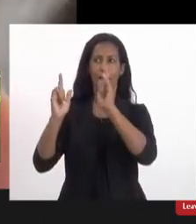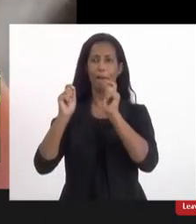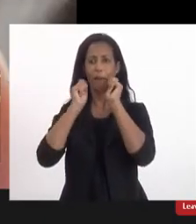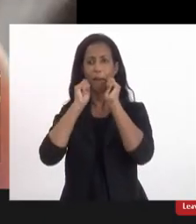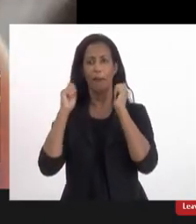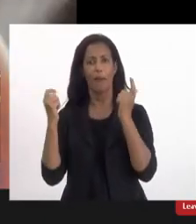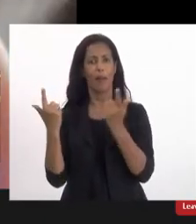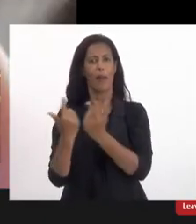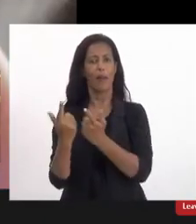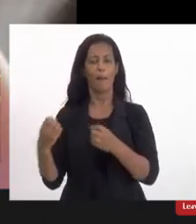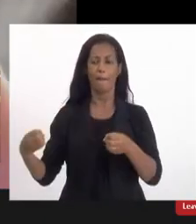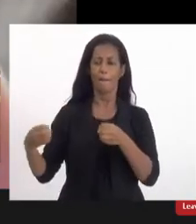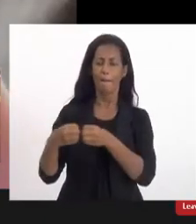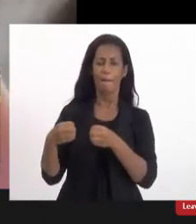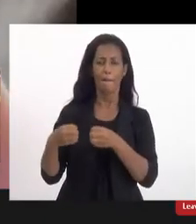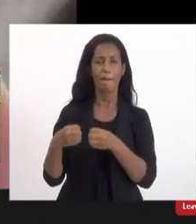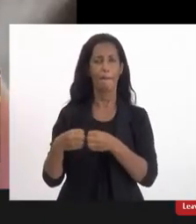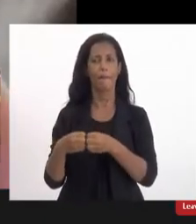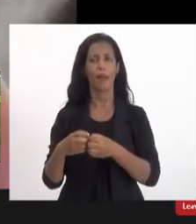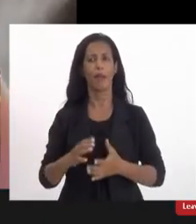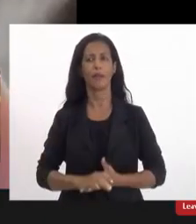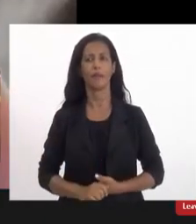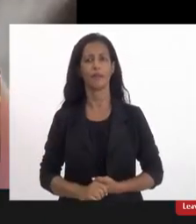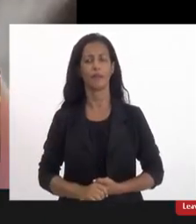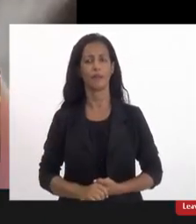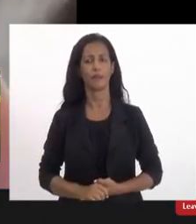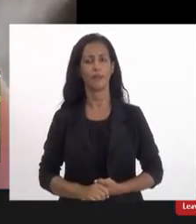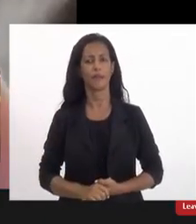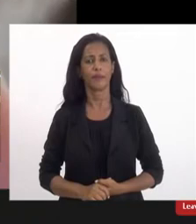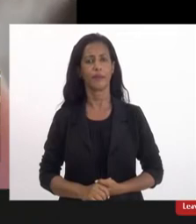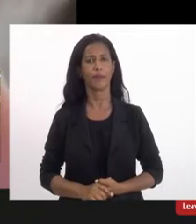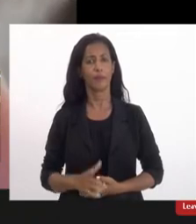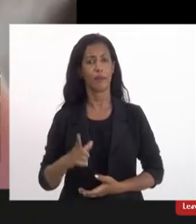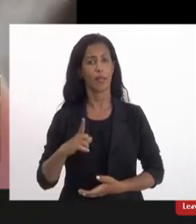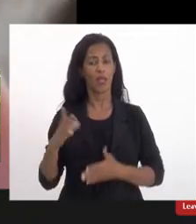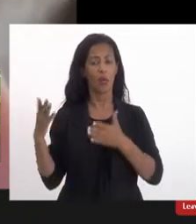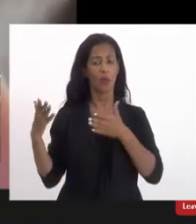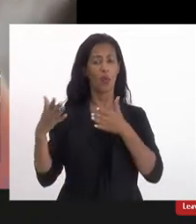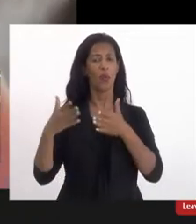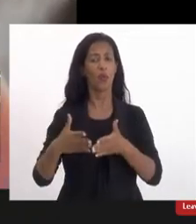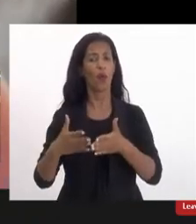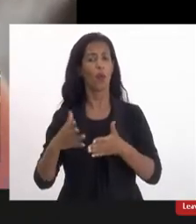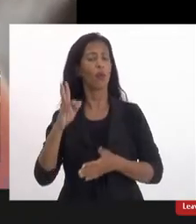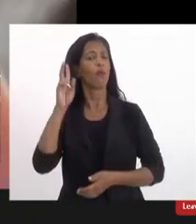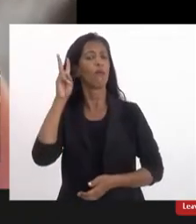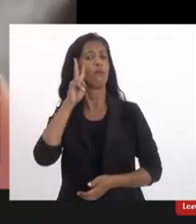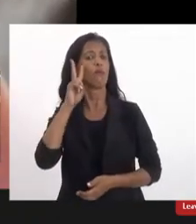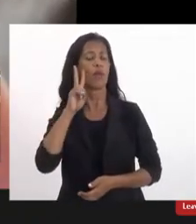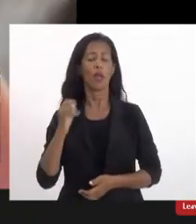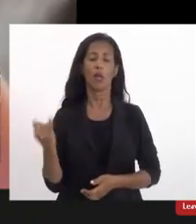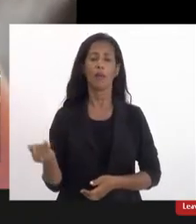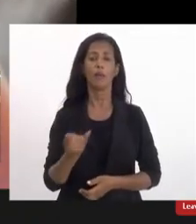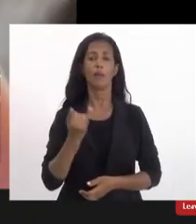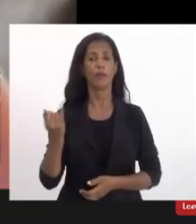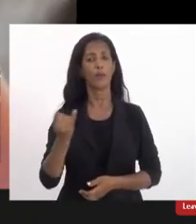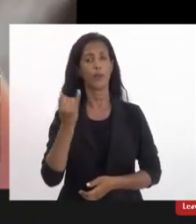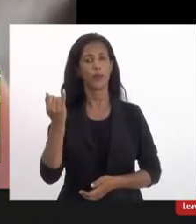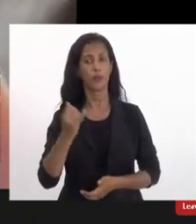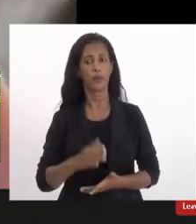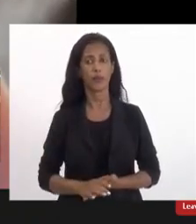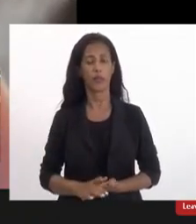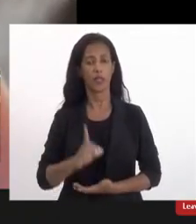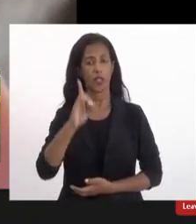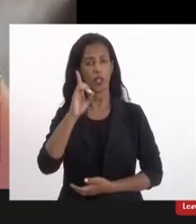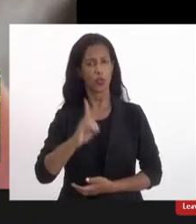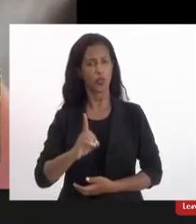bem próximo mesmo, de uma quadra e meia, mais ou menos, e o foco, justamente, é relembrar a importância e